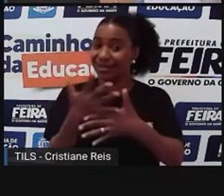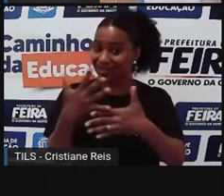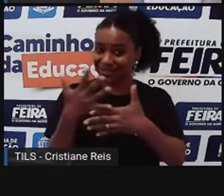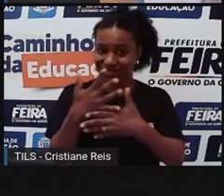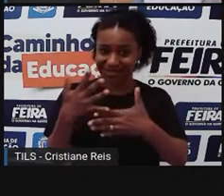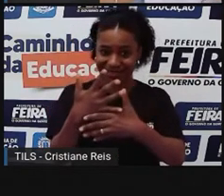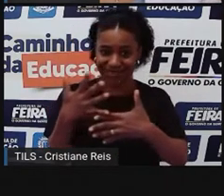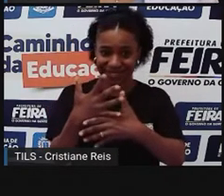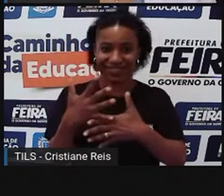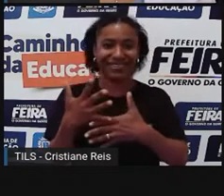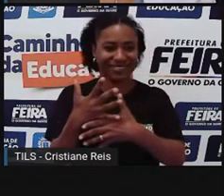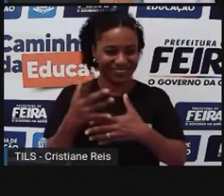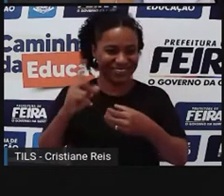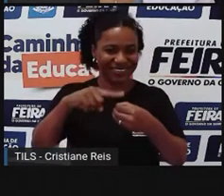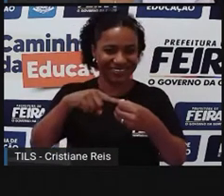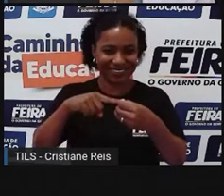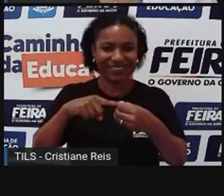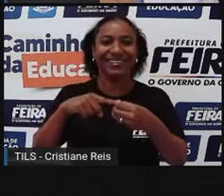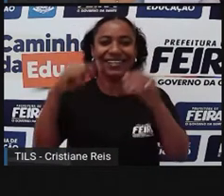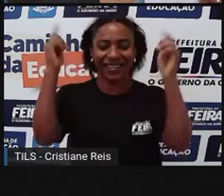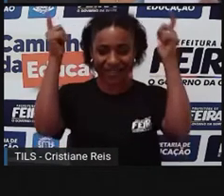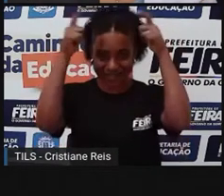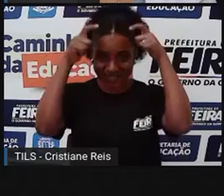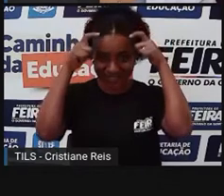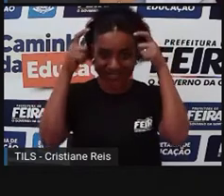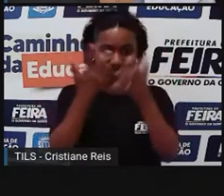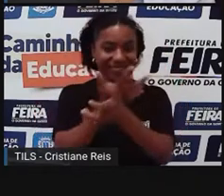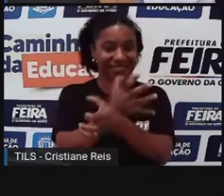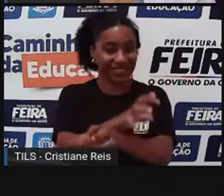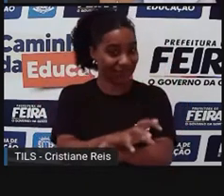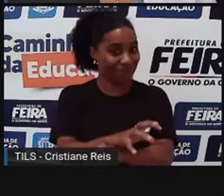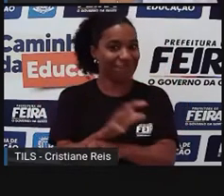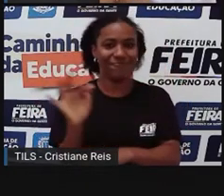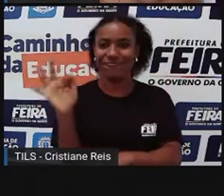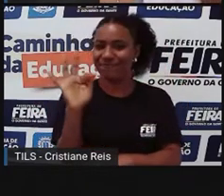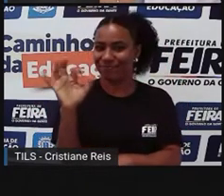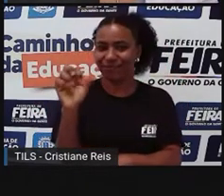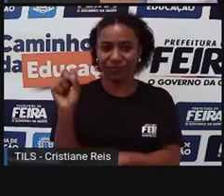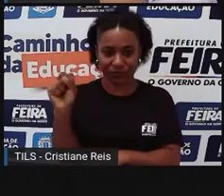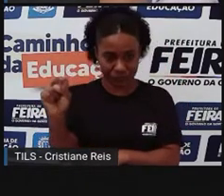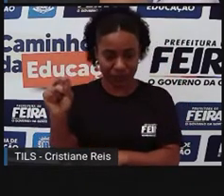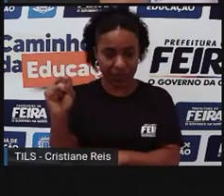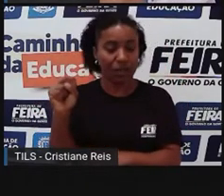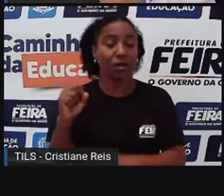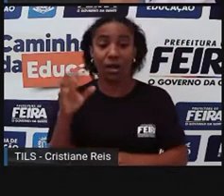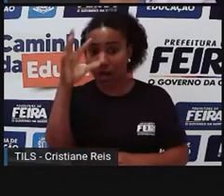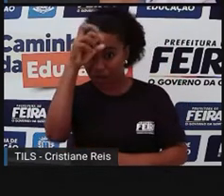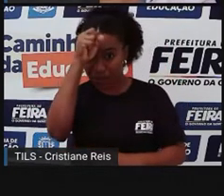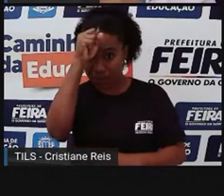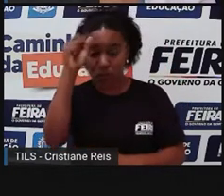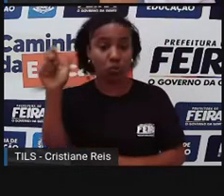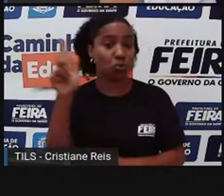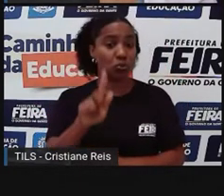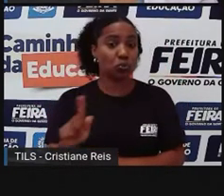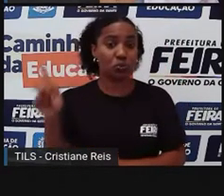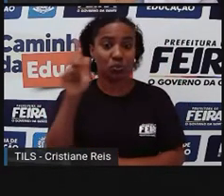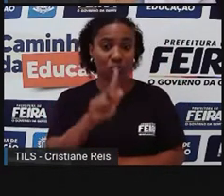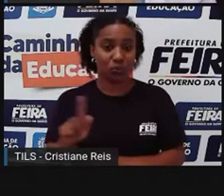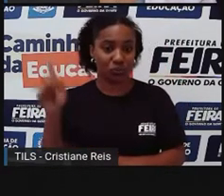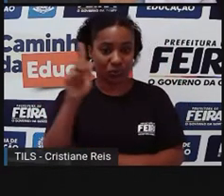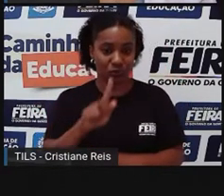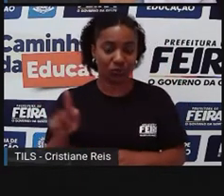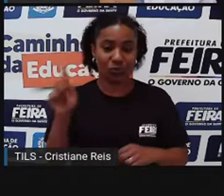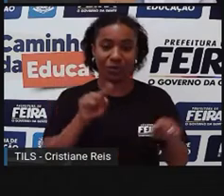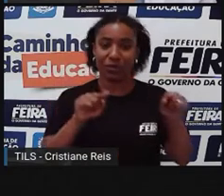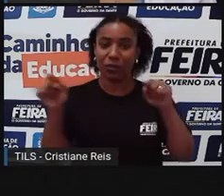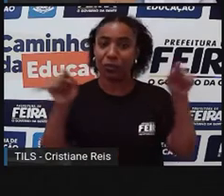na qual você vai trabalhar a geografia, os conhecimentos geográficos, aprendendo coisas da nossa cidade. E a nossa